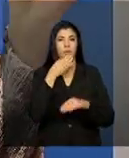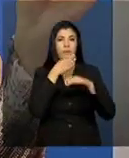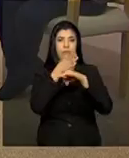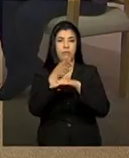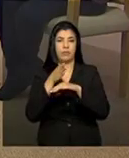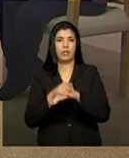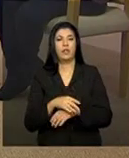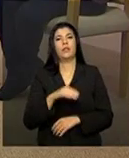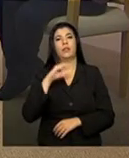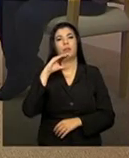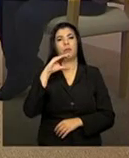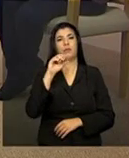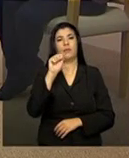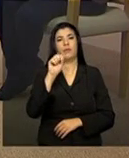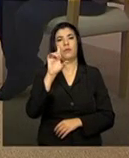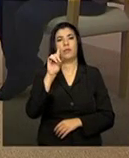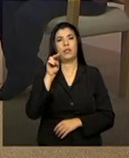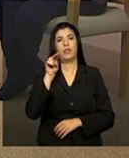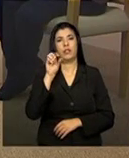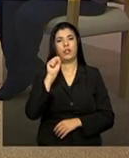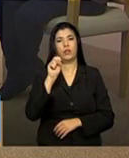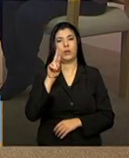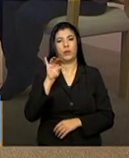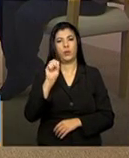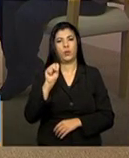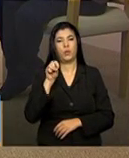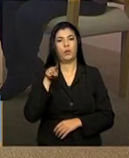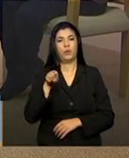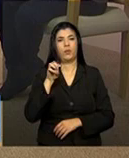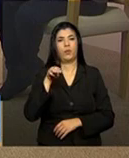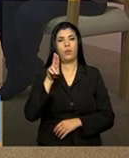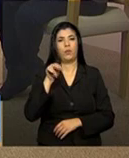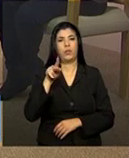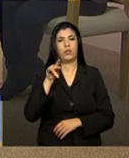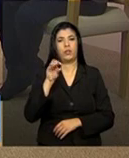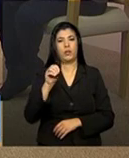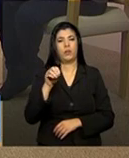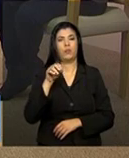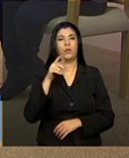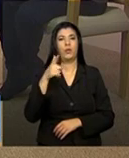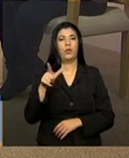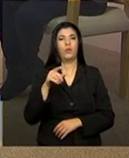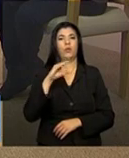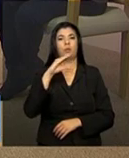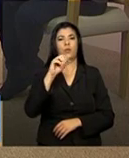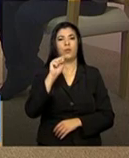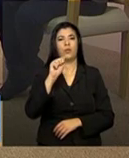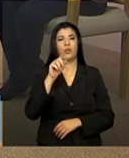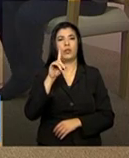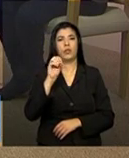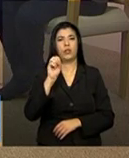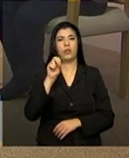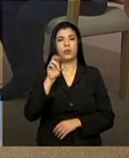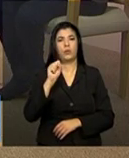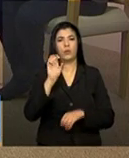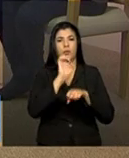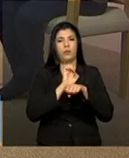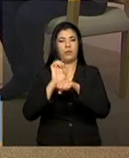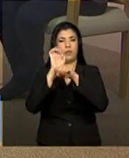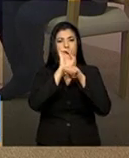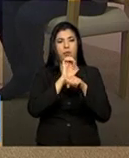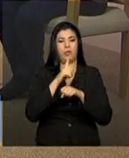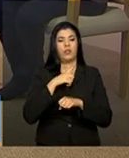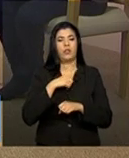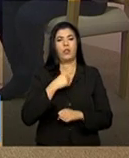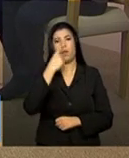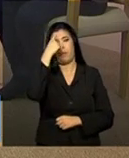perfil cadissuas.município para os municípios e o cadissuas.estado para o estado. E a gente já tem também